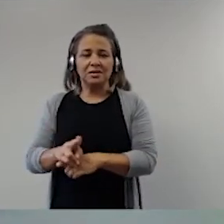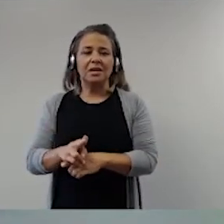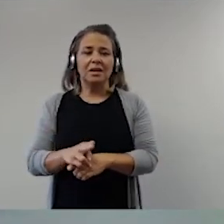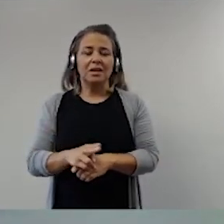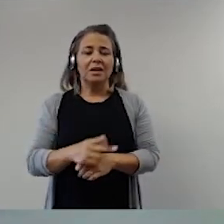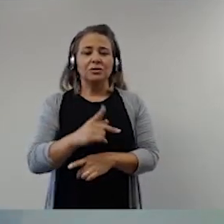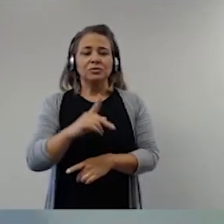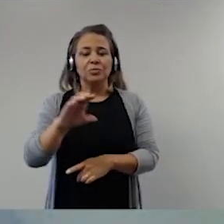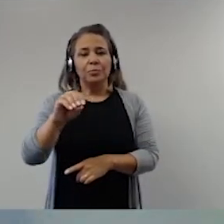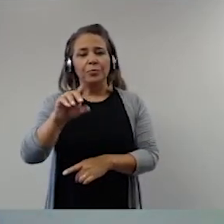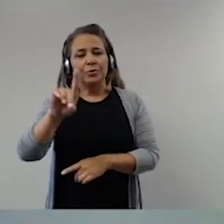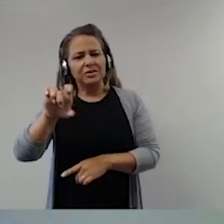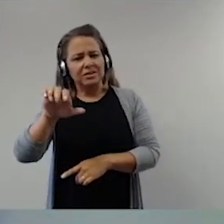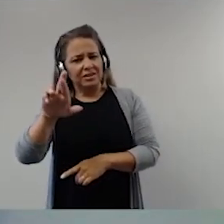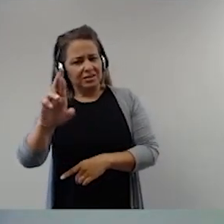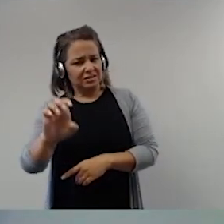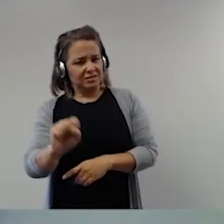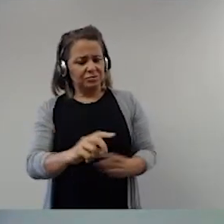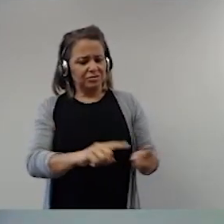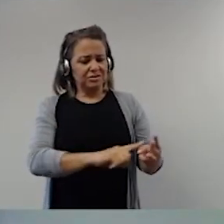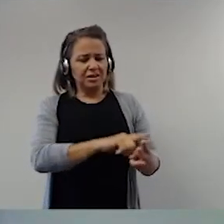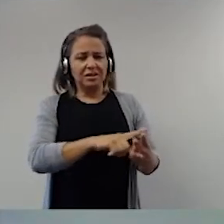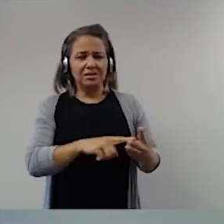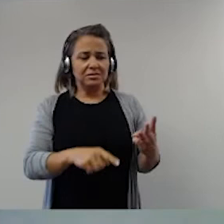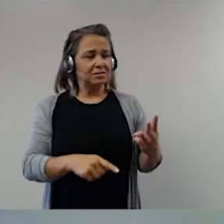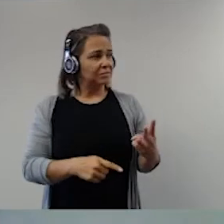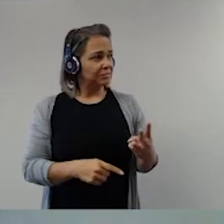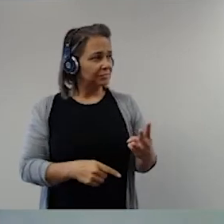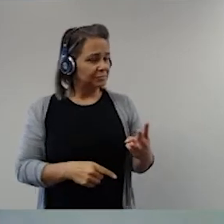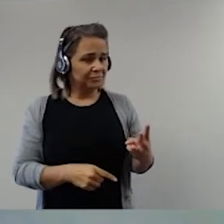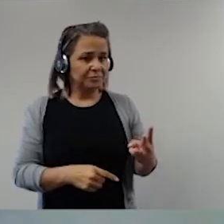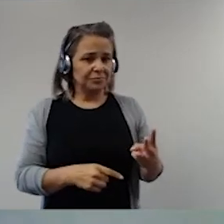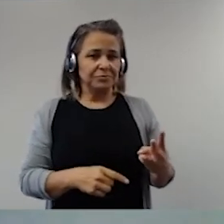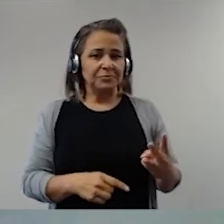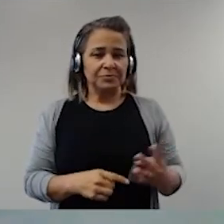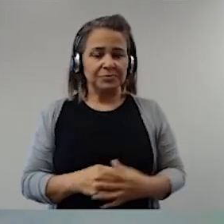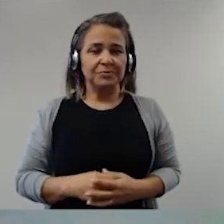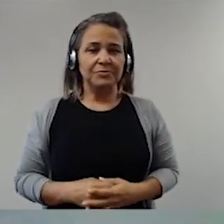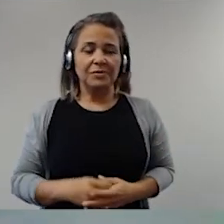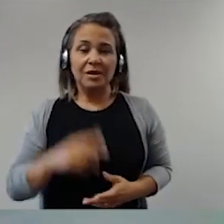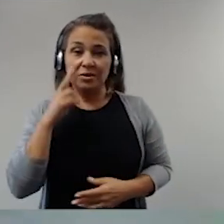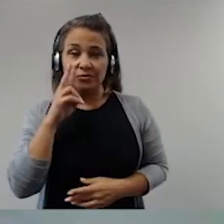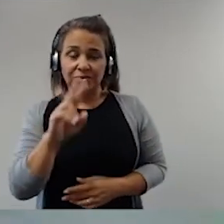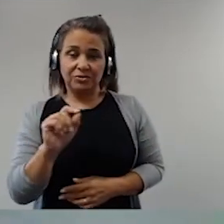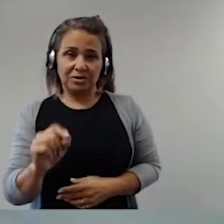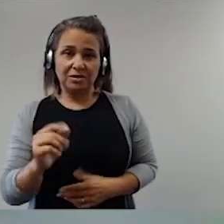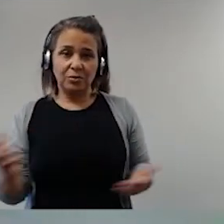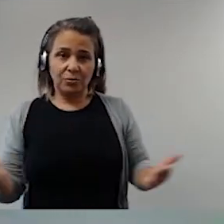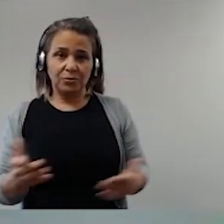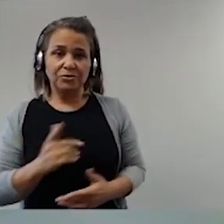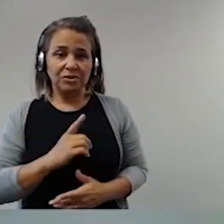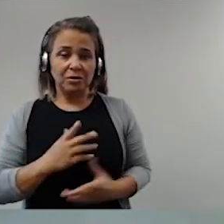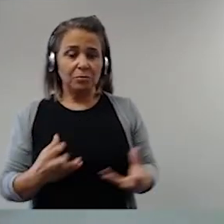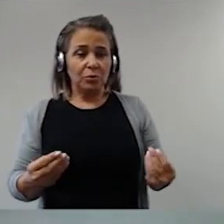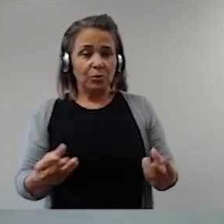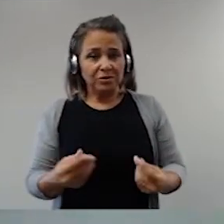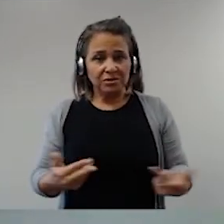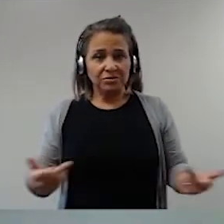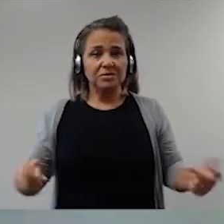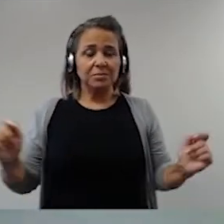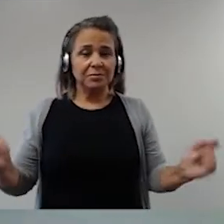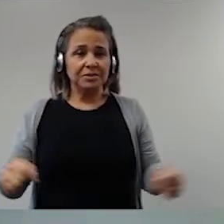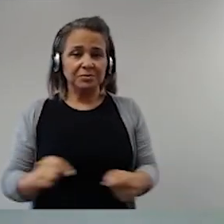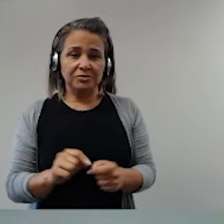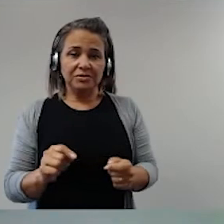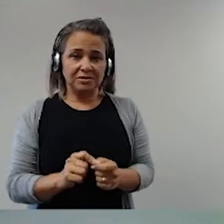Não é só sobre o presidente, não é sobre os poderes. Todos eles. Então, eu vejo que hoje tem mais recurso ainda de manter a